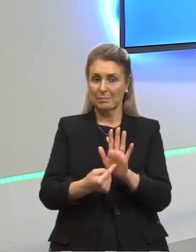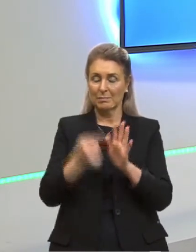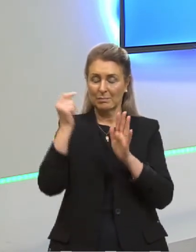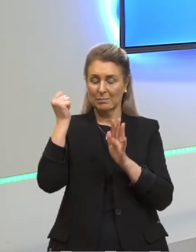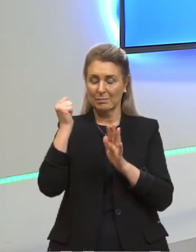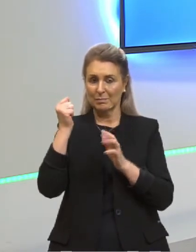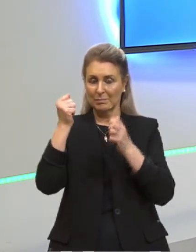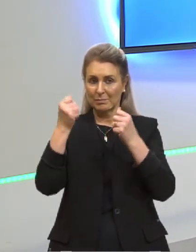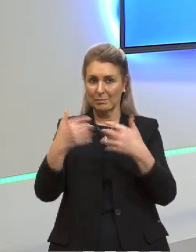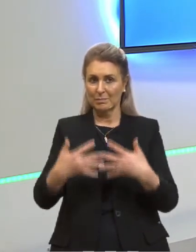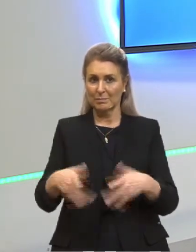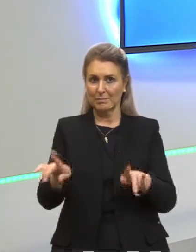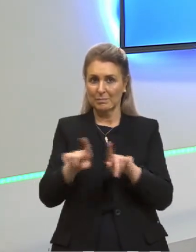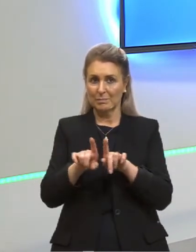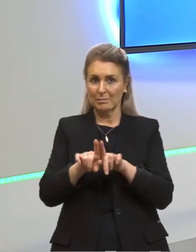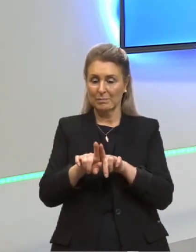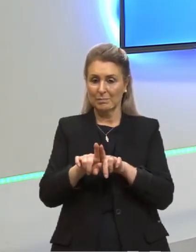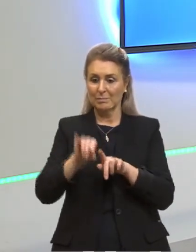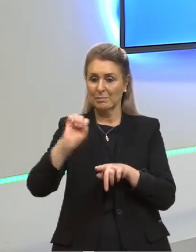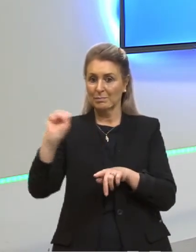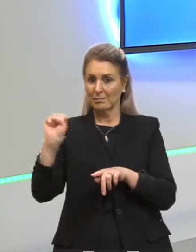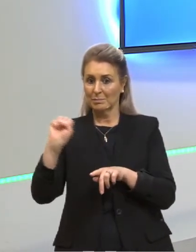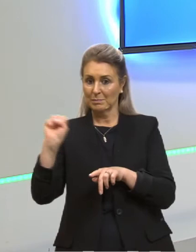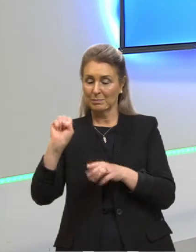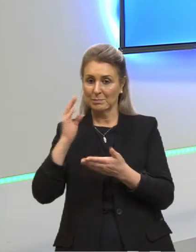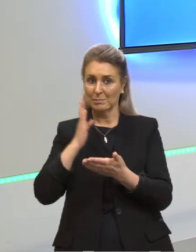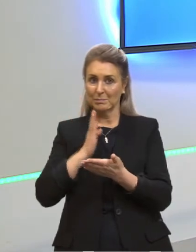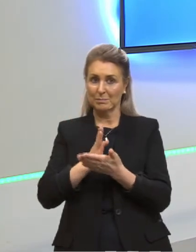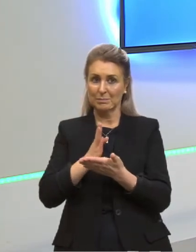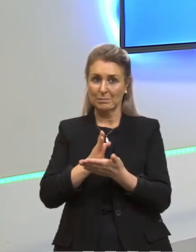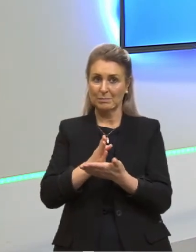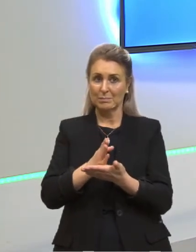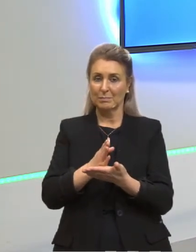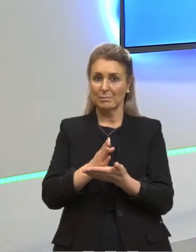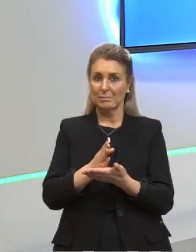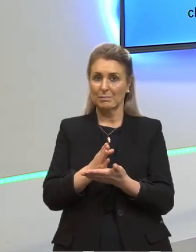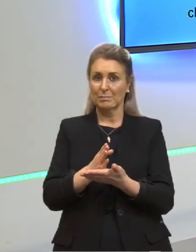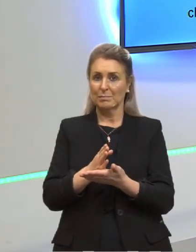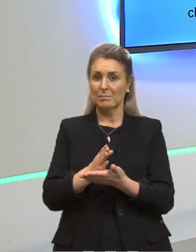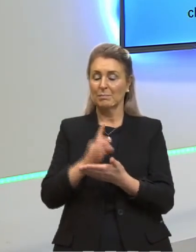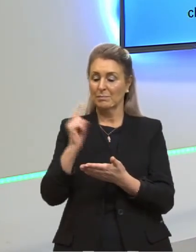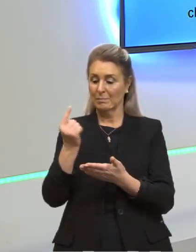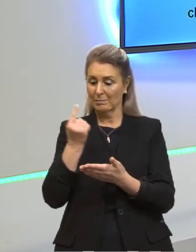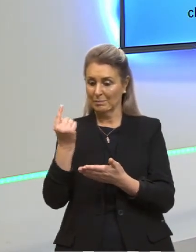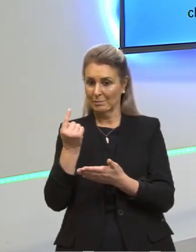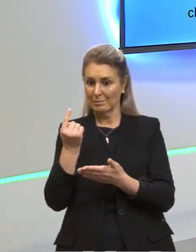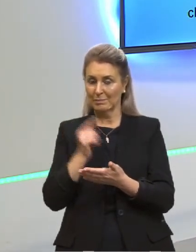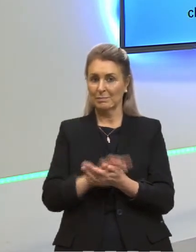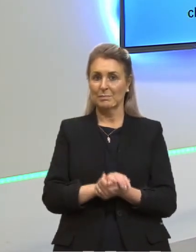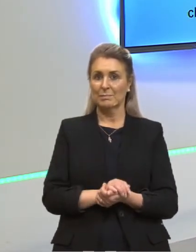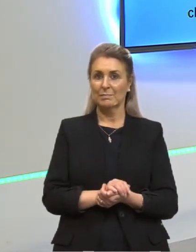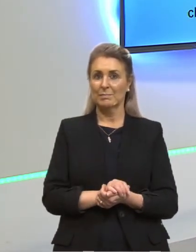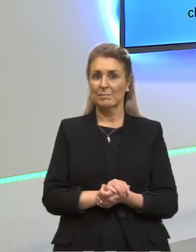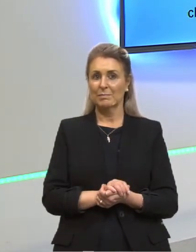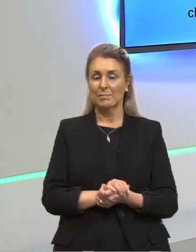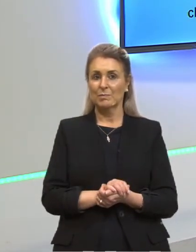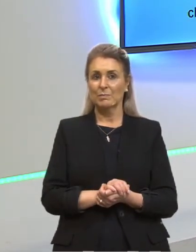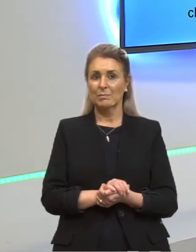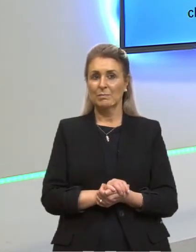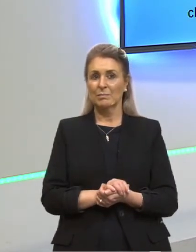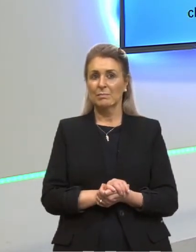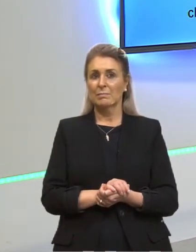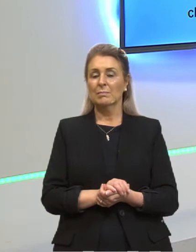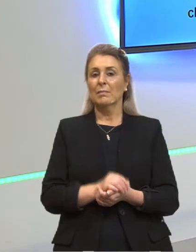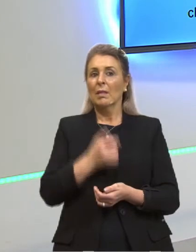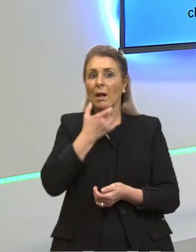nesse slide aqui, joules de segundo, aqui do meio, e aqui outra unidade. Certo? Aí vem